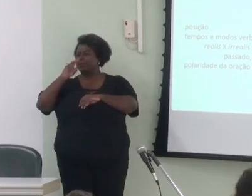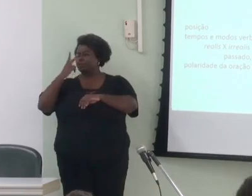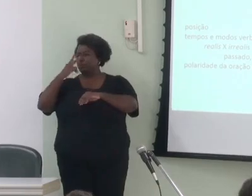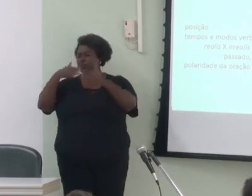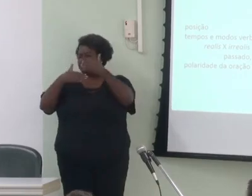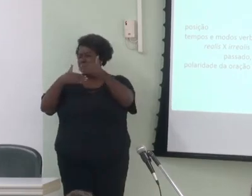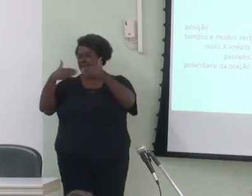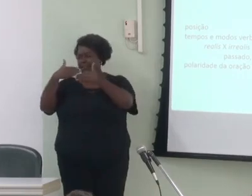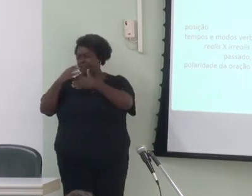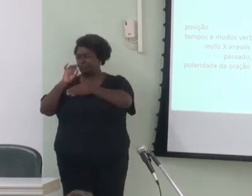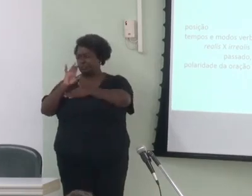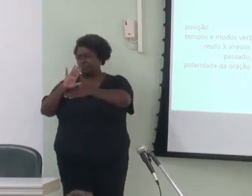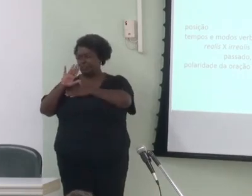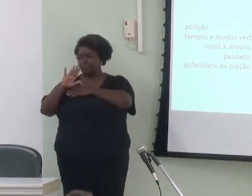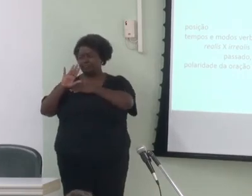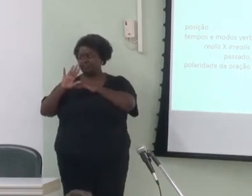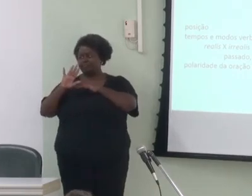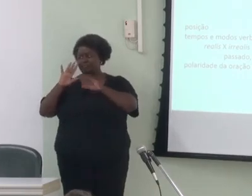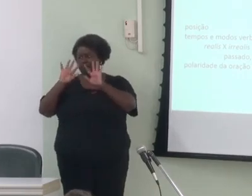partes